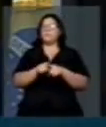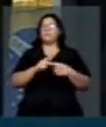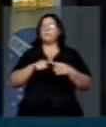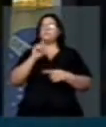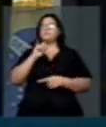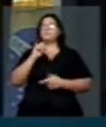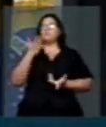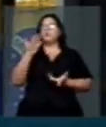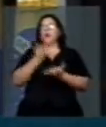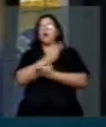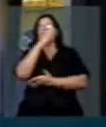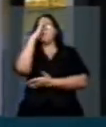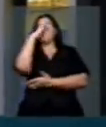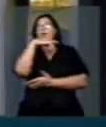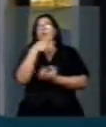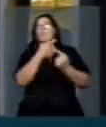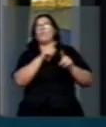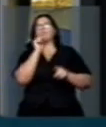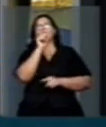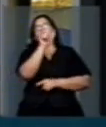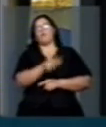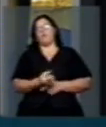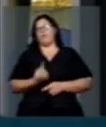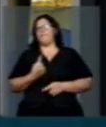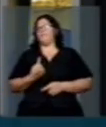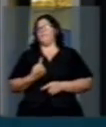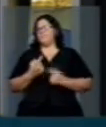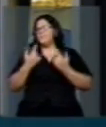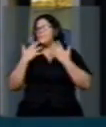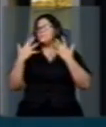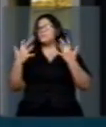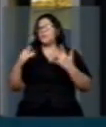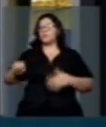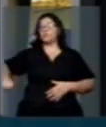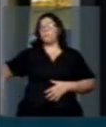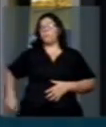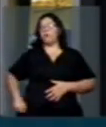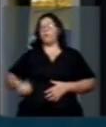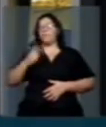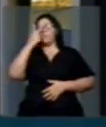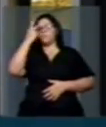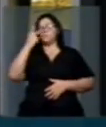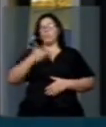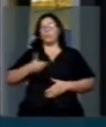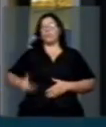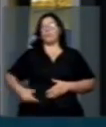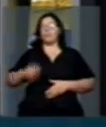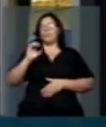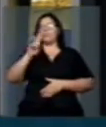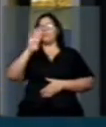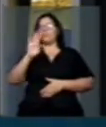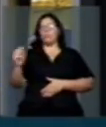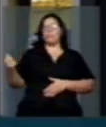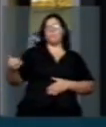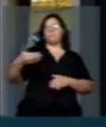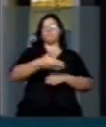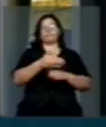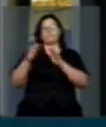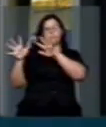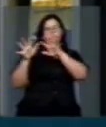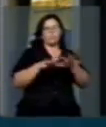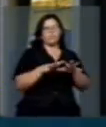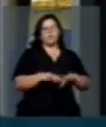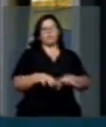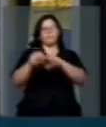de mal acontecer a essa senhora em nosso país. Não podemos esquecer que o governo cubano tem incentivado